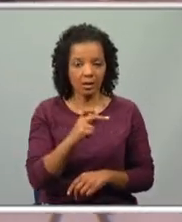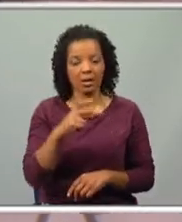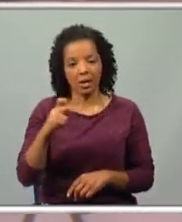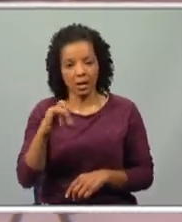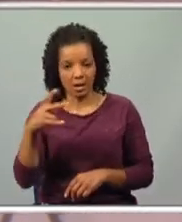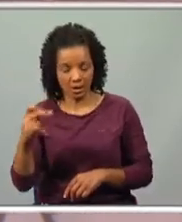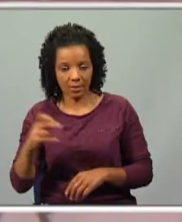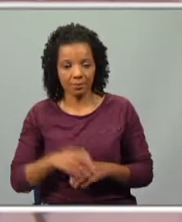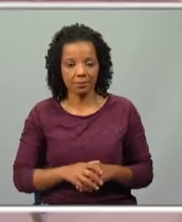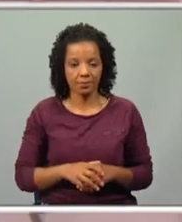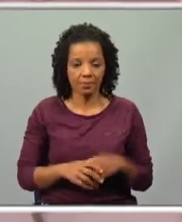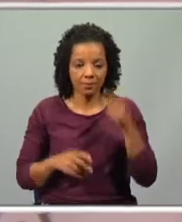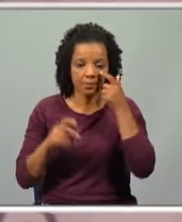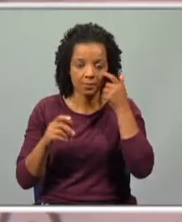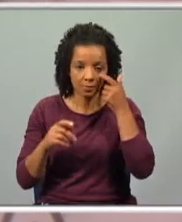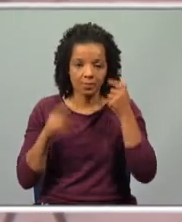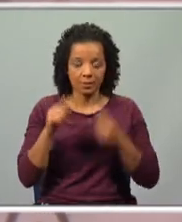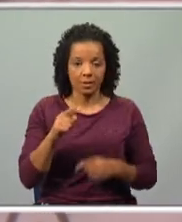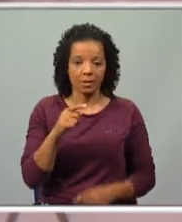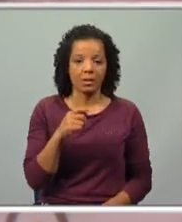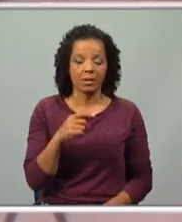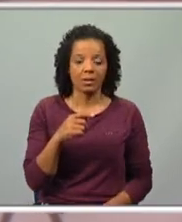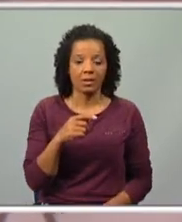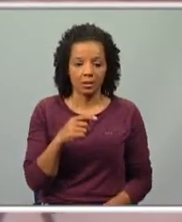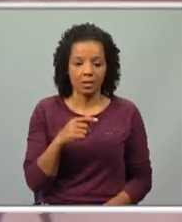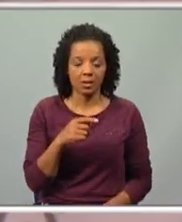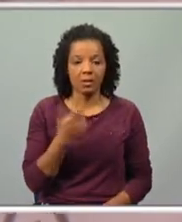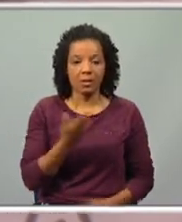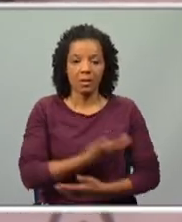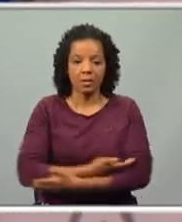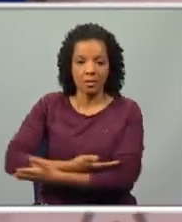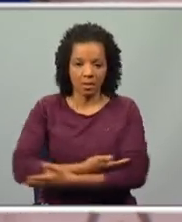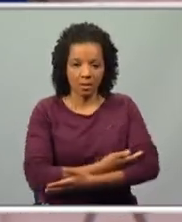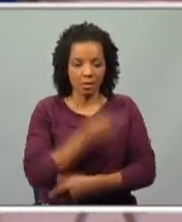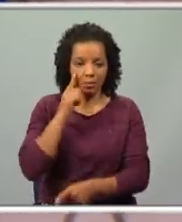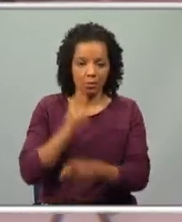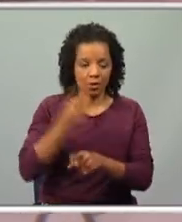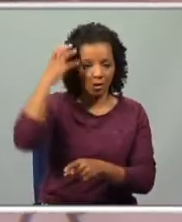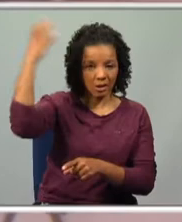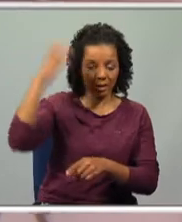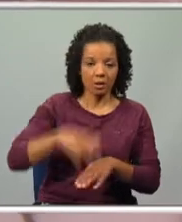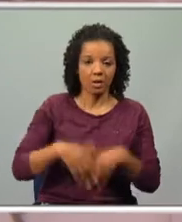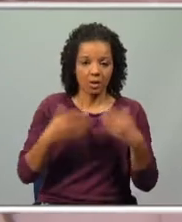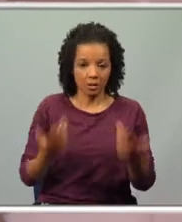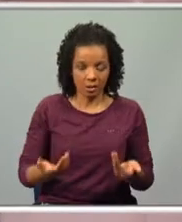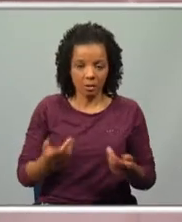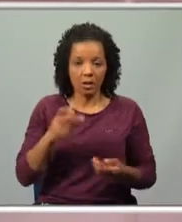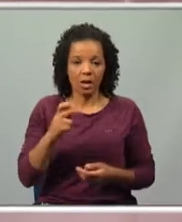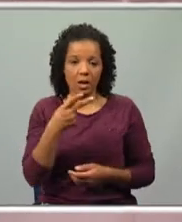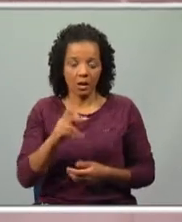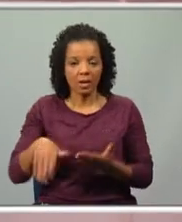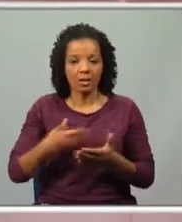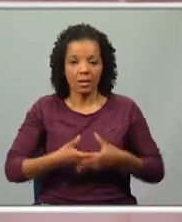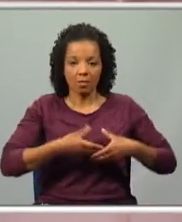ama a Aia, terá tido o bebê ao mesmo tempo que a rainha e, portanto, é ela que amamenta o